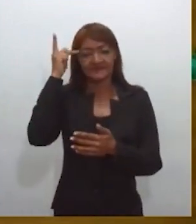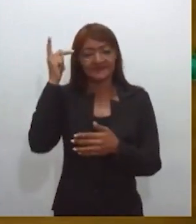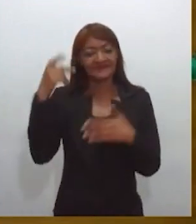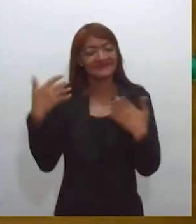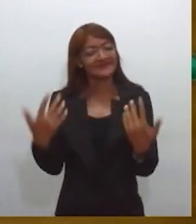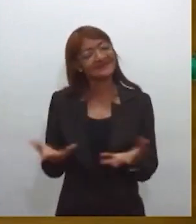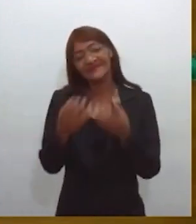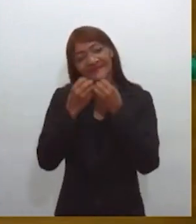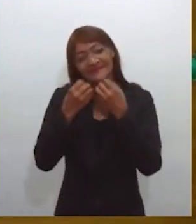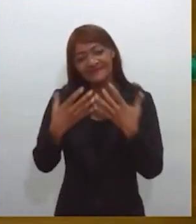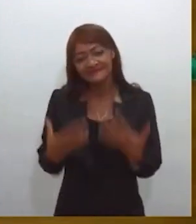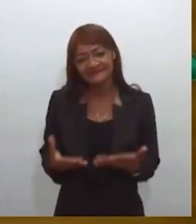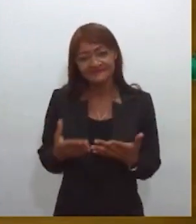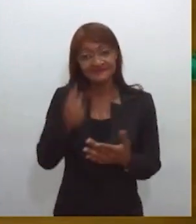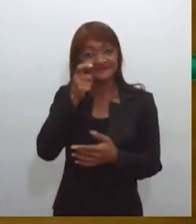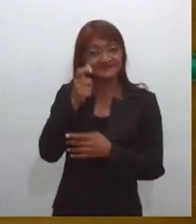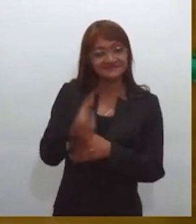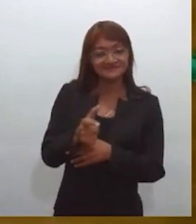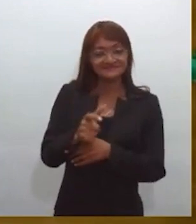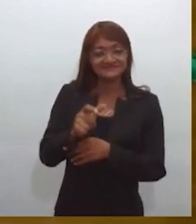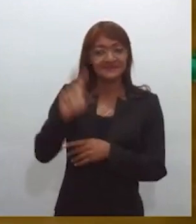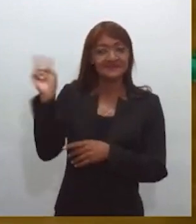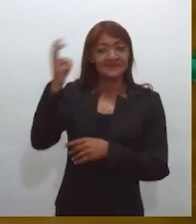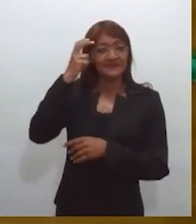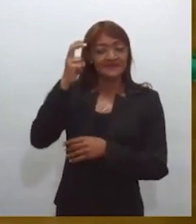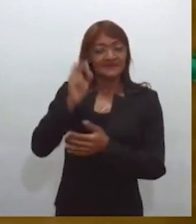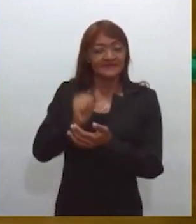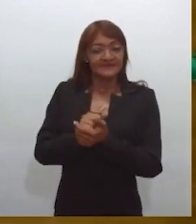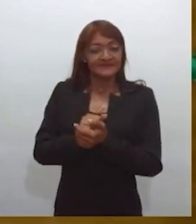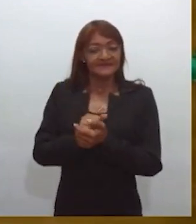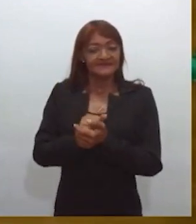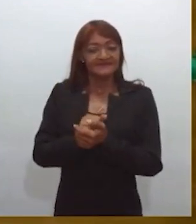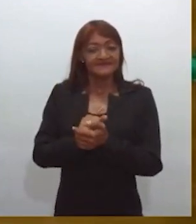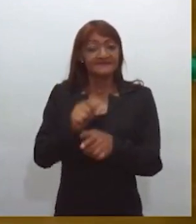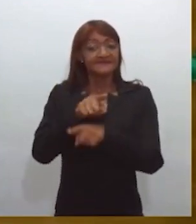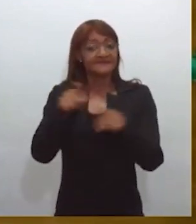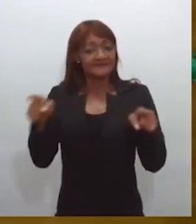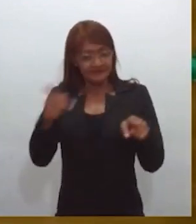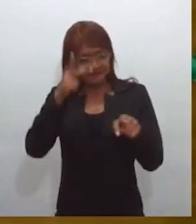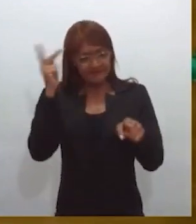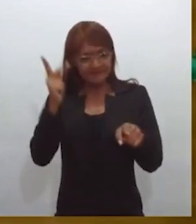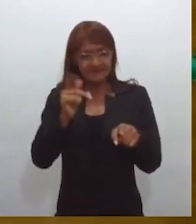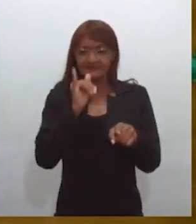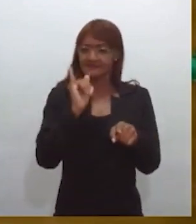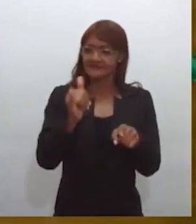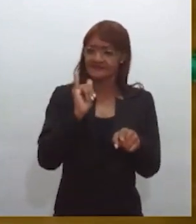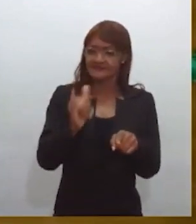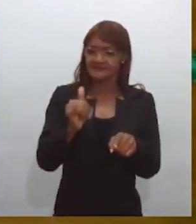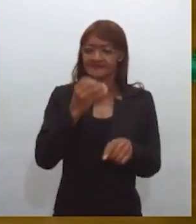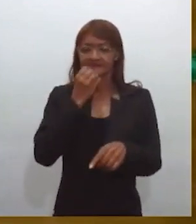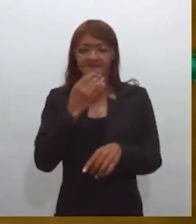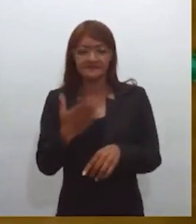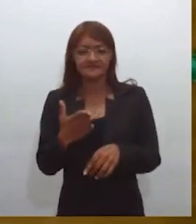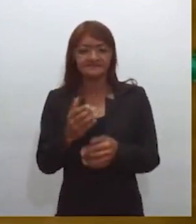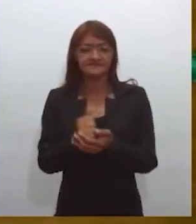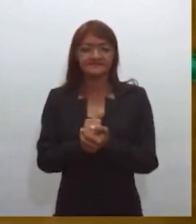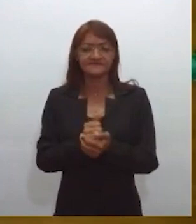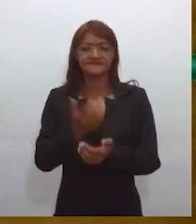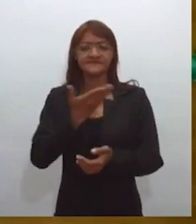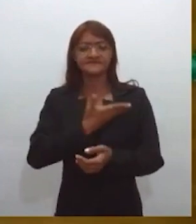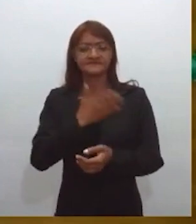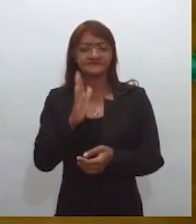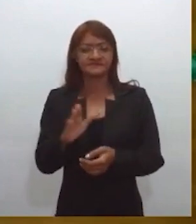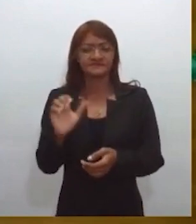estão vendo cultura e essas pessoas dão dicas importantes. Eu conversando com um querido amigo, Antônio Cruz, que é um